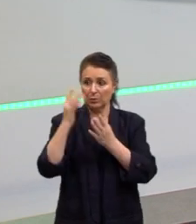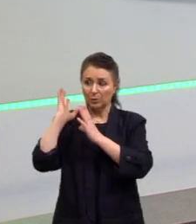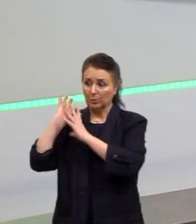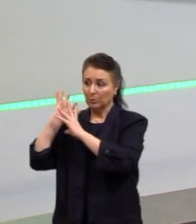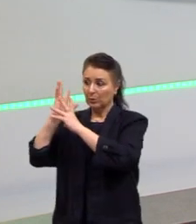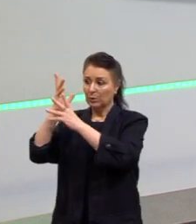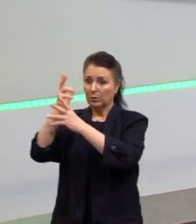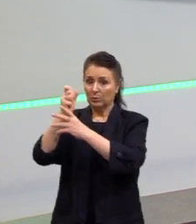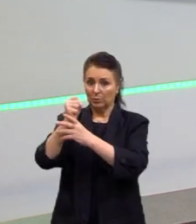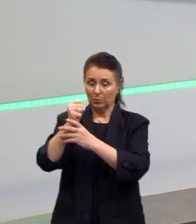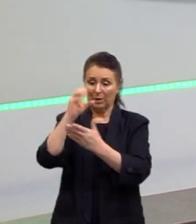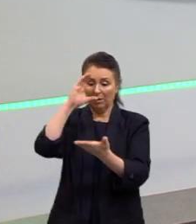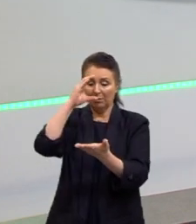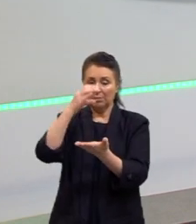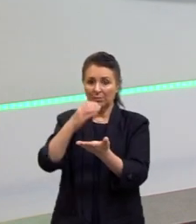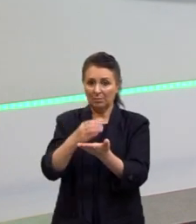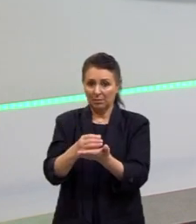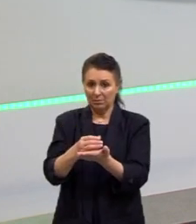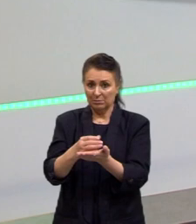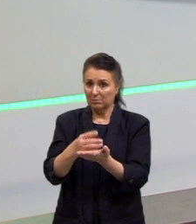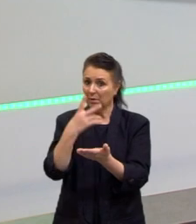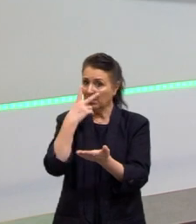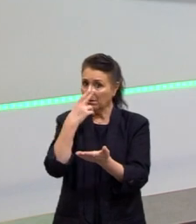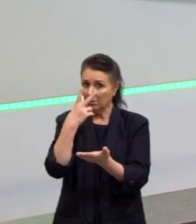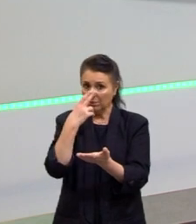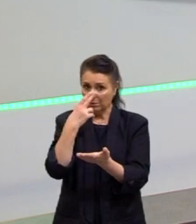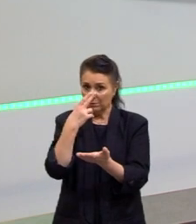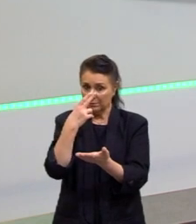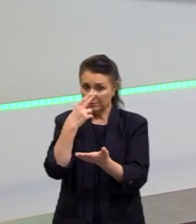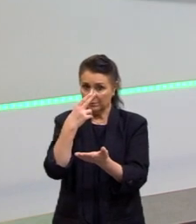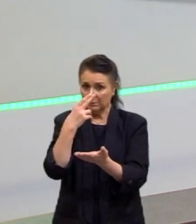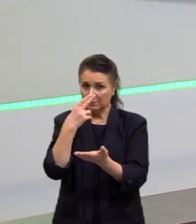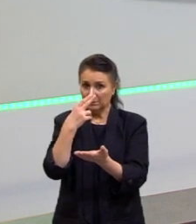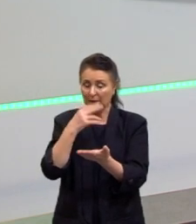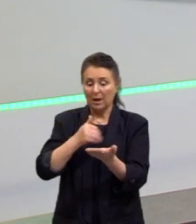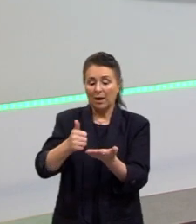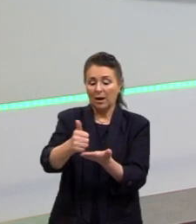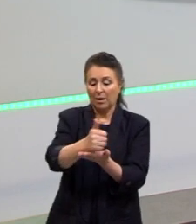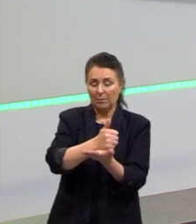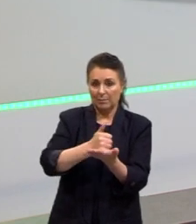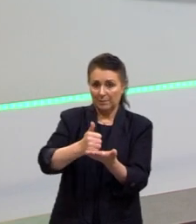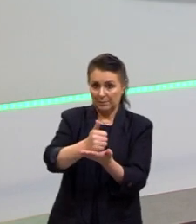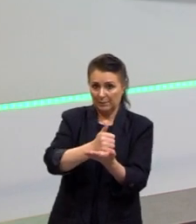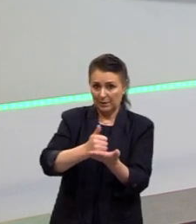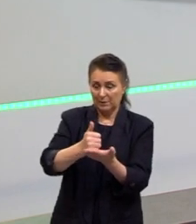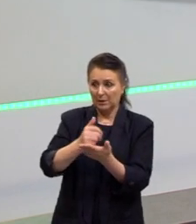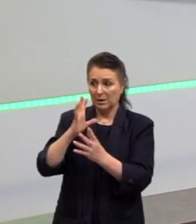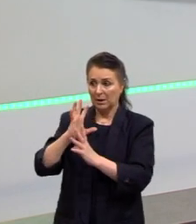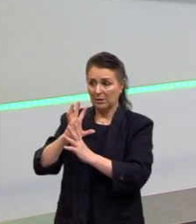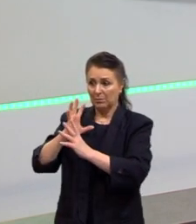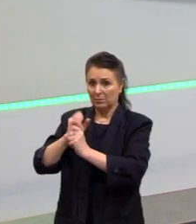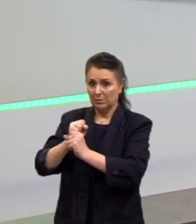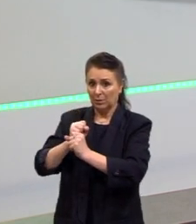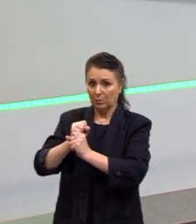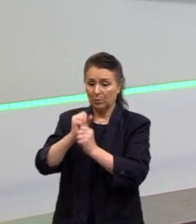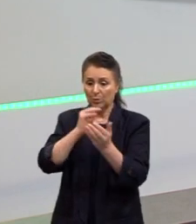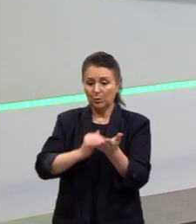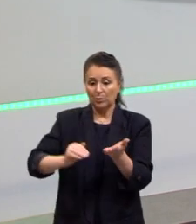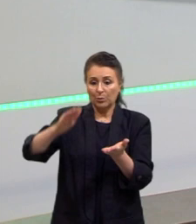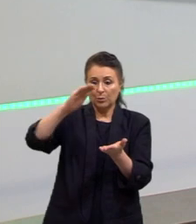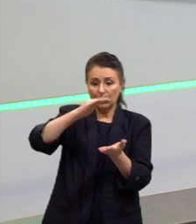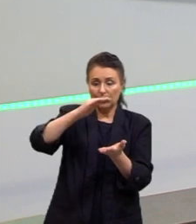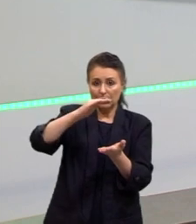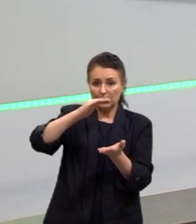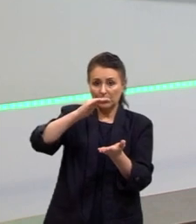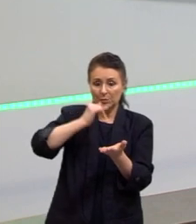tese. Então, a mesma farinha que tu vai usar ali para fazer esse pão. O pão da base, que é da conclusão, e o pão de cima, que fecha o sanduíche, que é